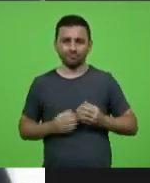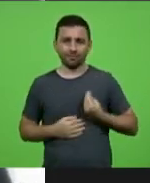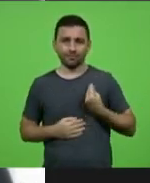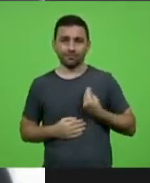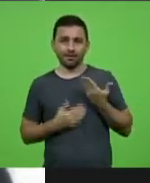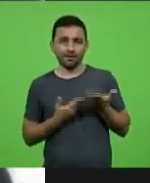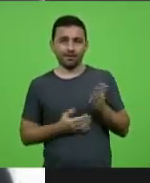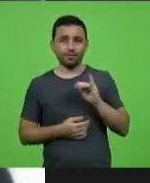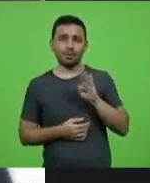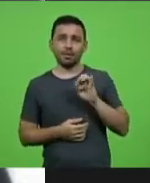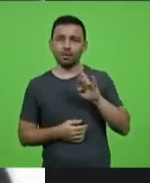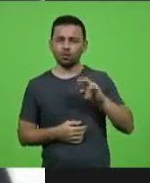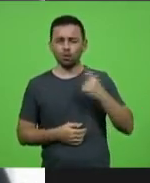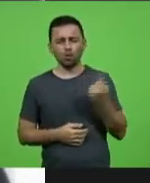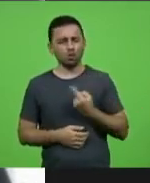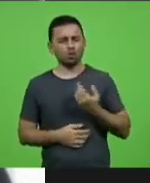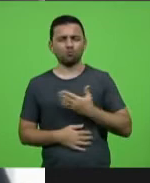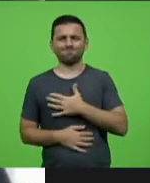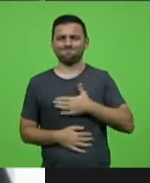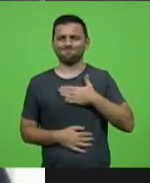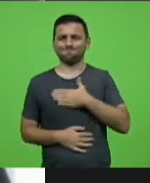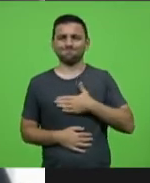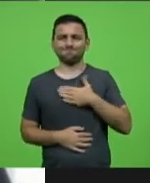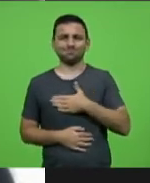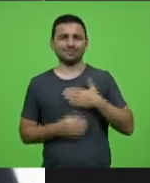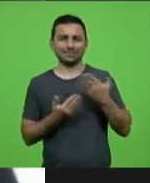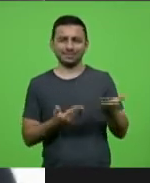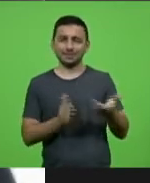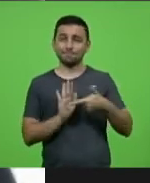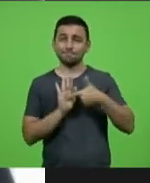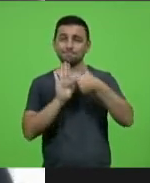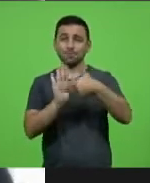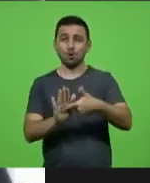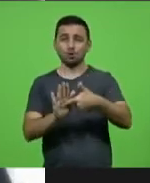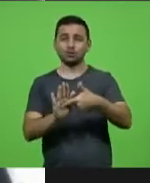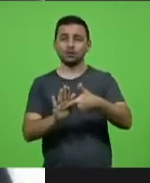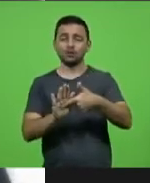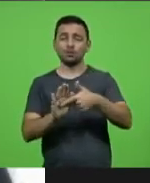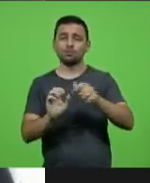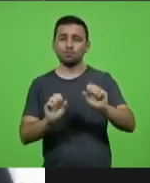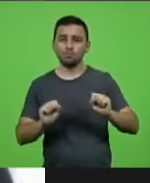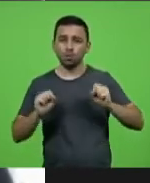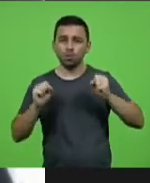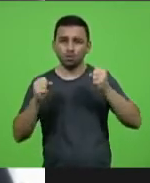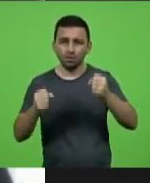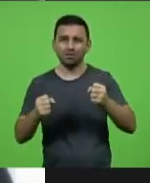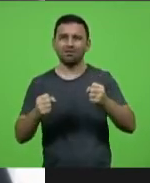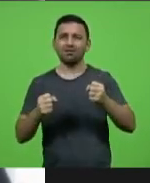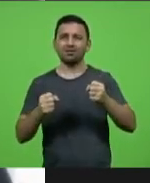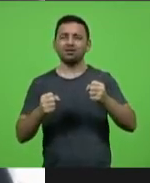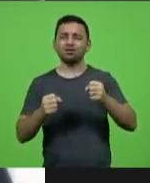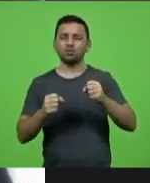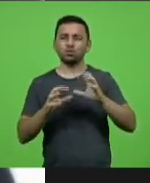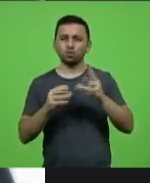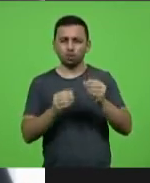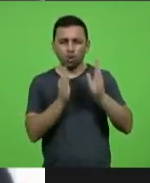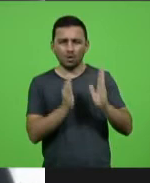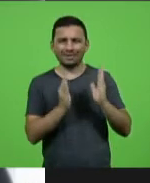é um município que traduz uma forma do poder público muito bem organizado.